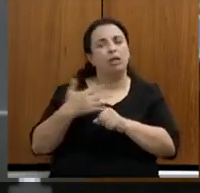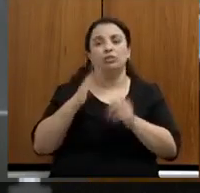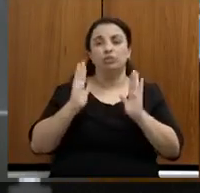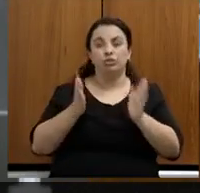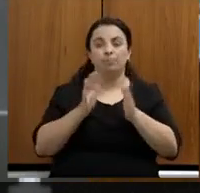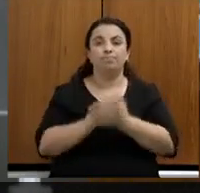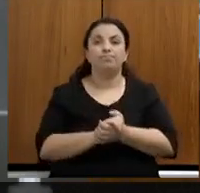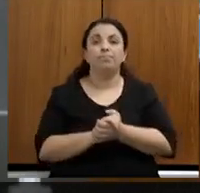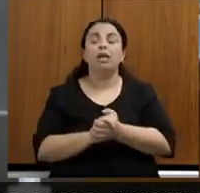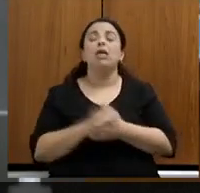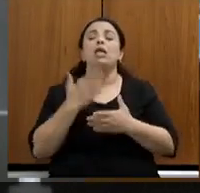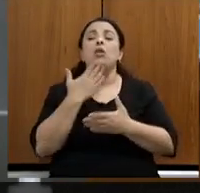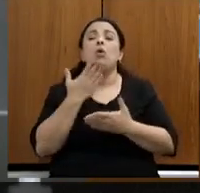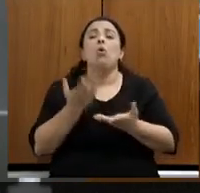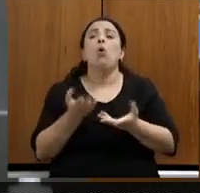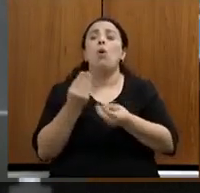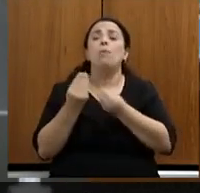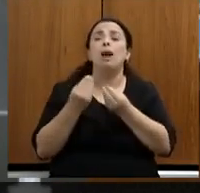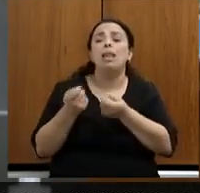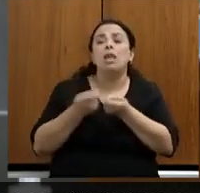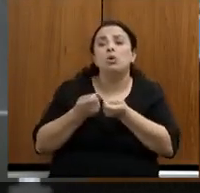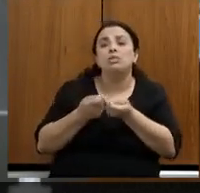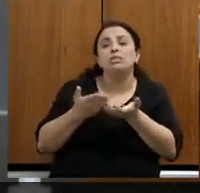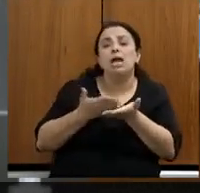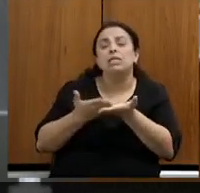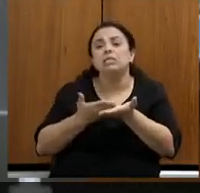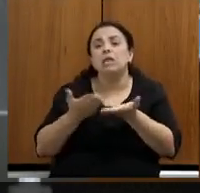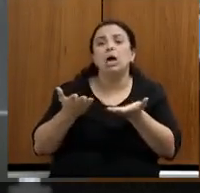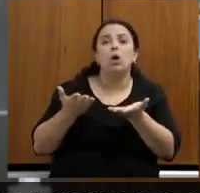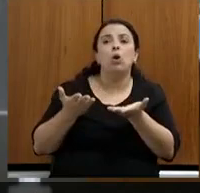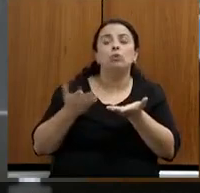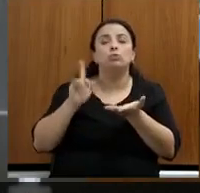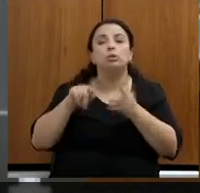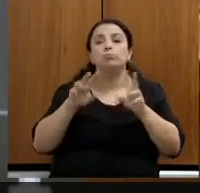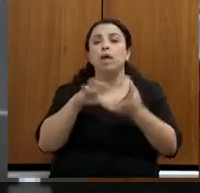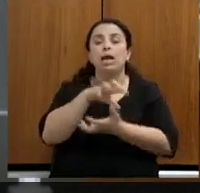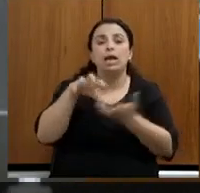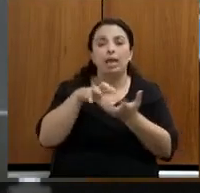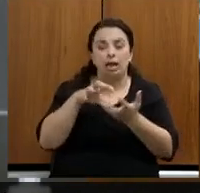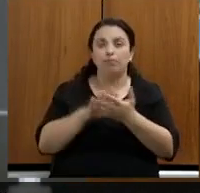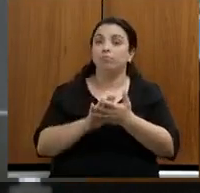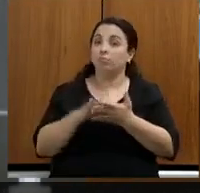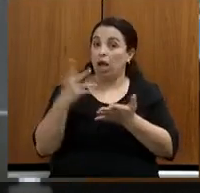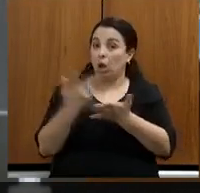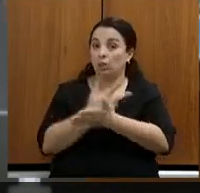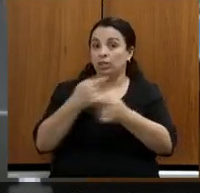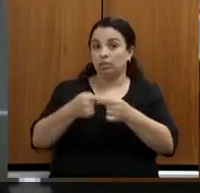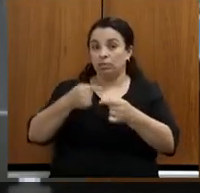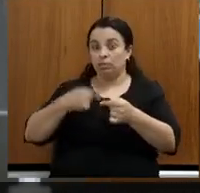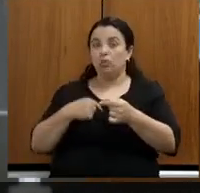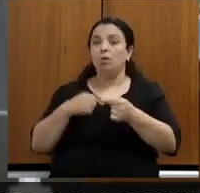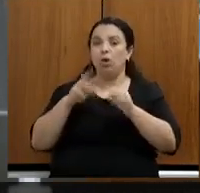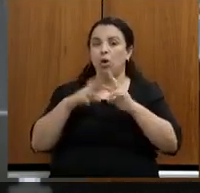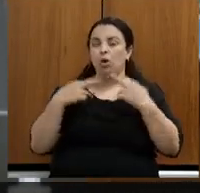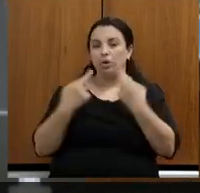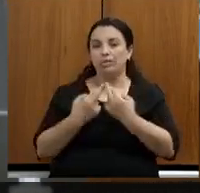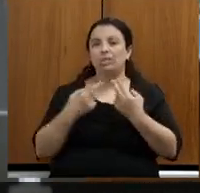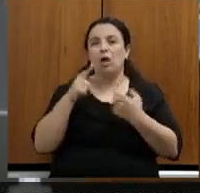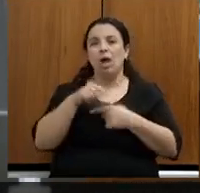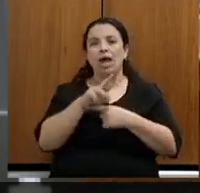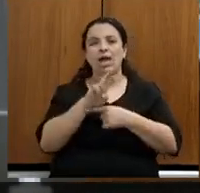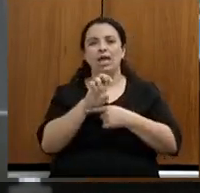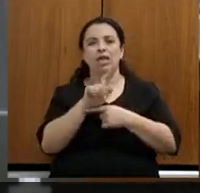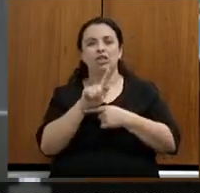grede? Então, fizemos uma reunião semana passada, a Regina tinha nos formalizado uma série de pleitos, alguns